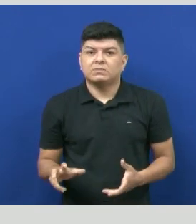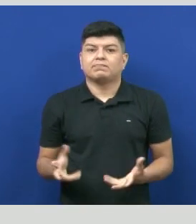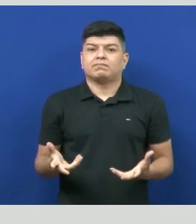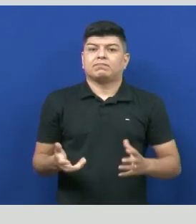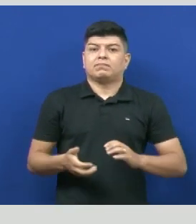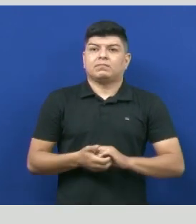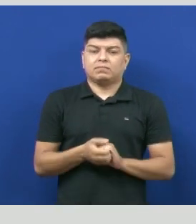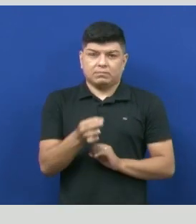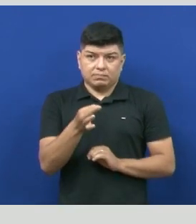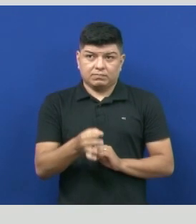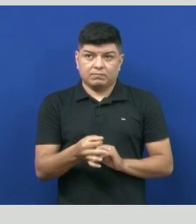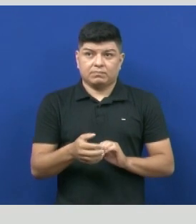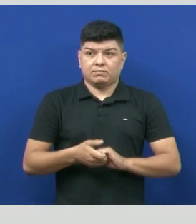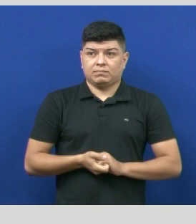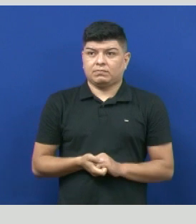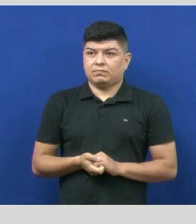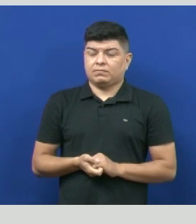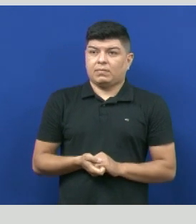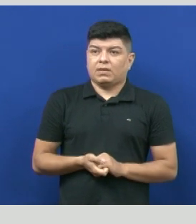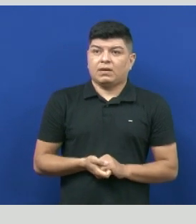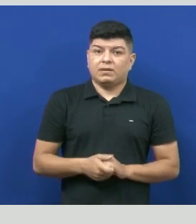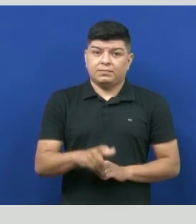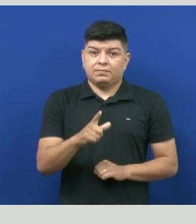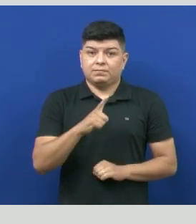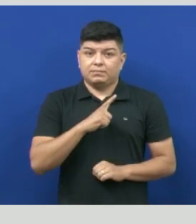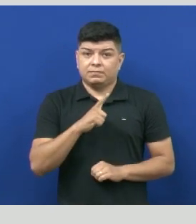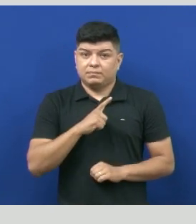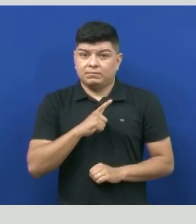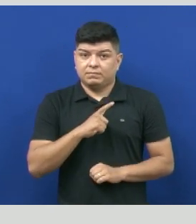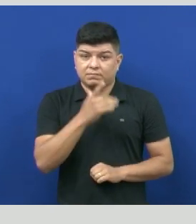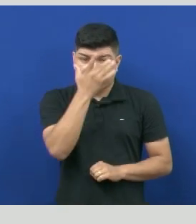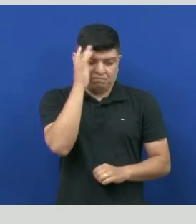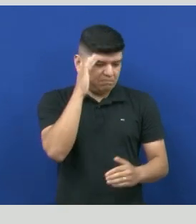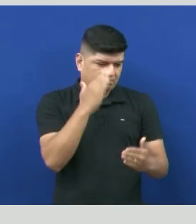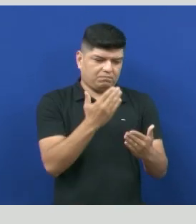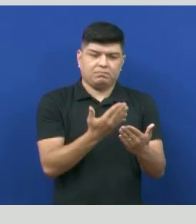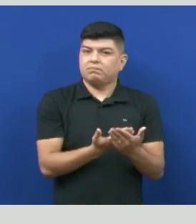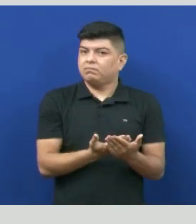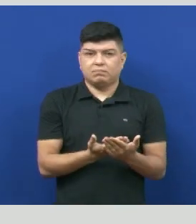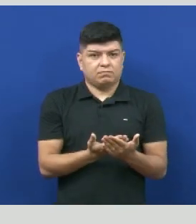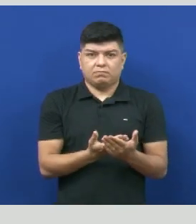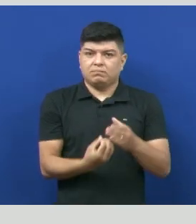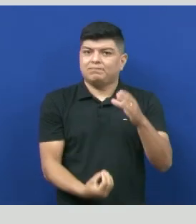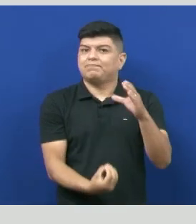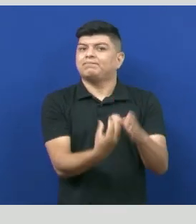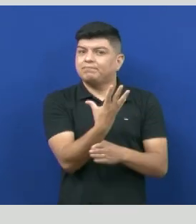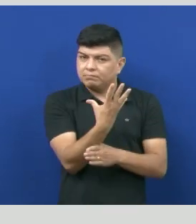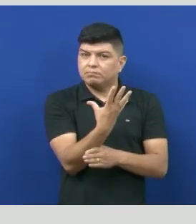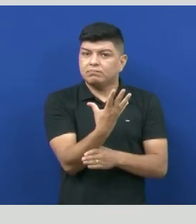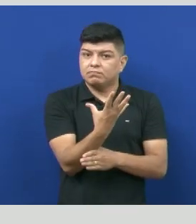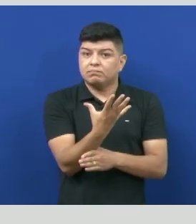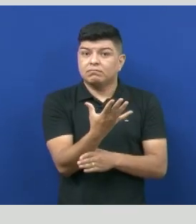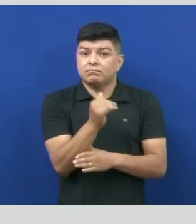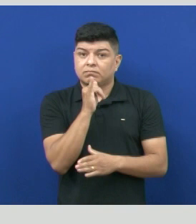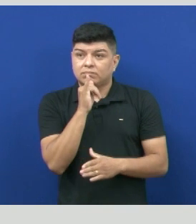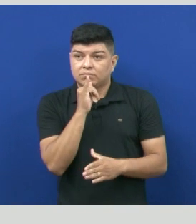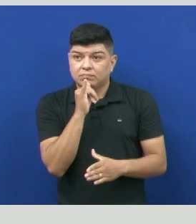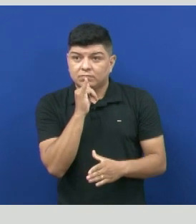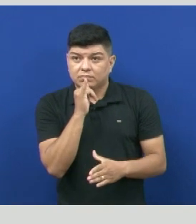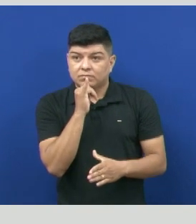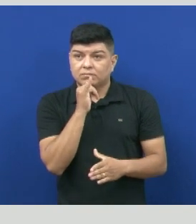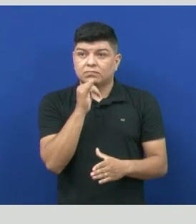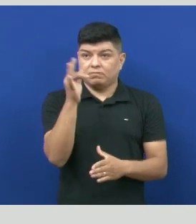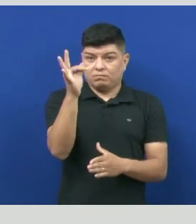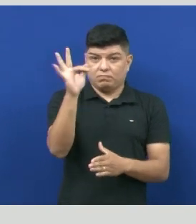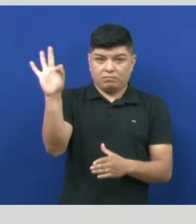inanimada, certo? Bom, mas tinha uma galera que não acreditava nessa teoria. No caso aí, dois